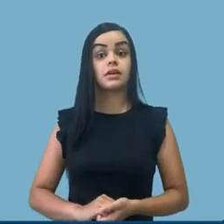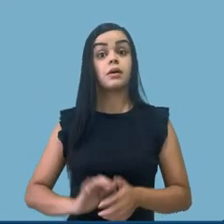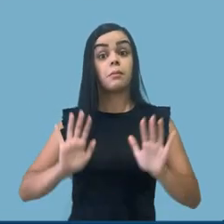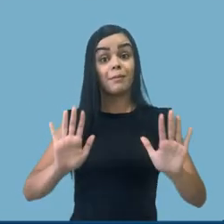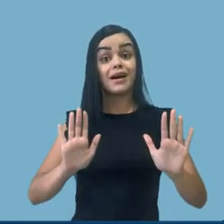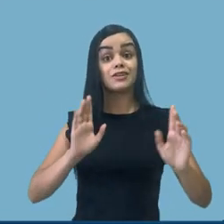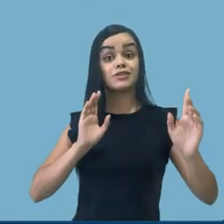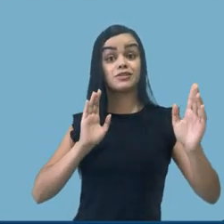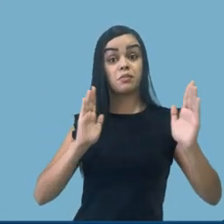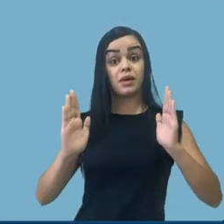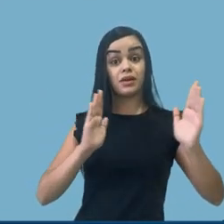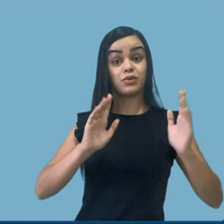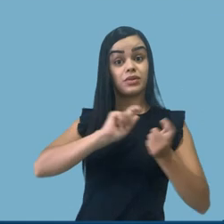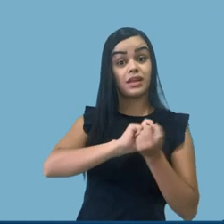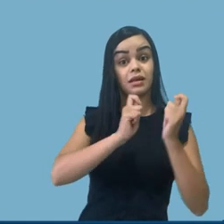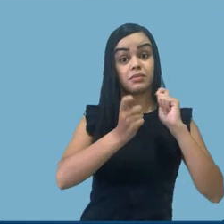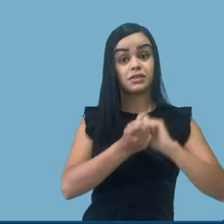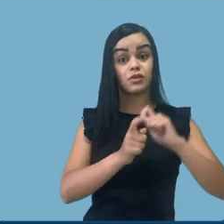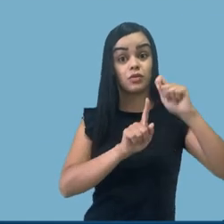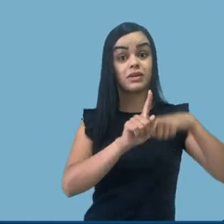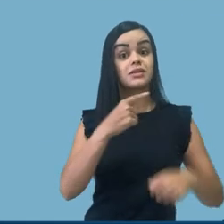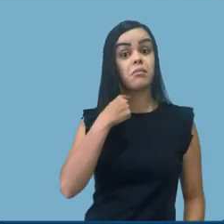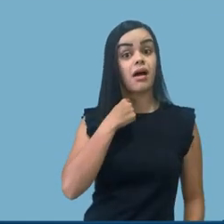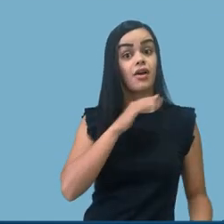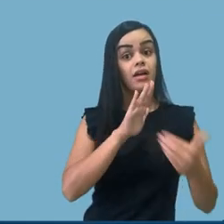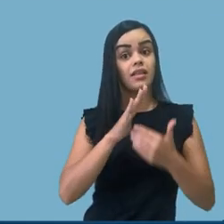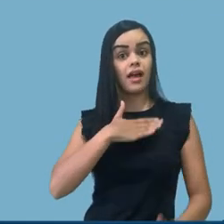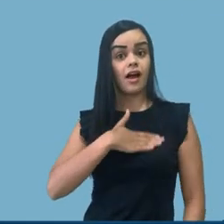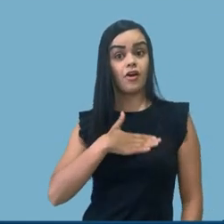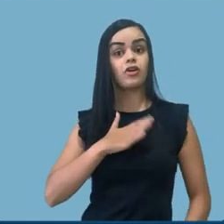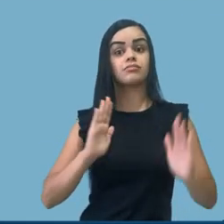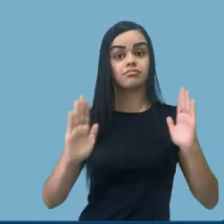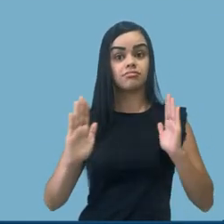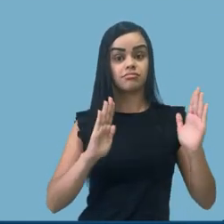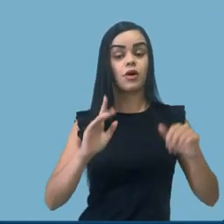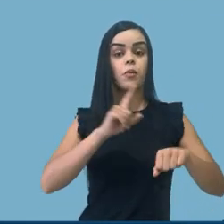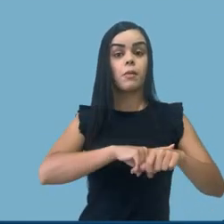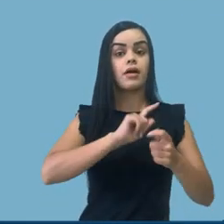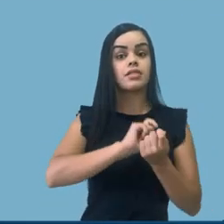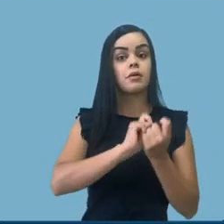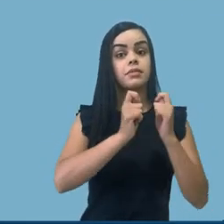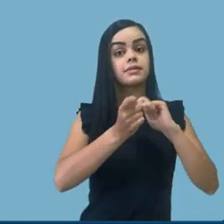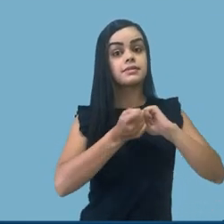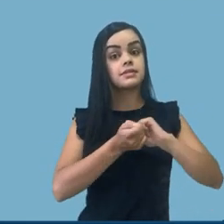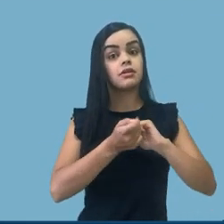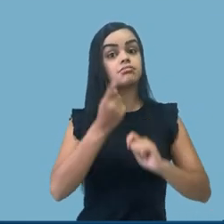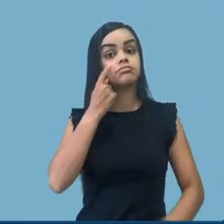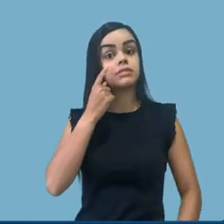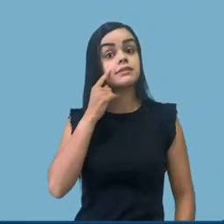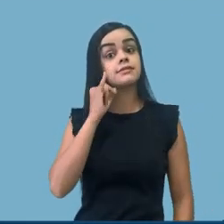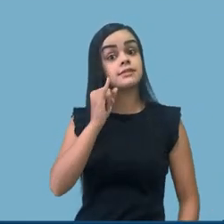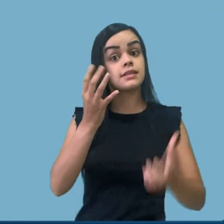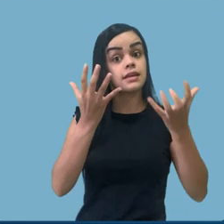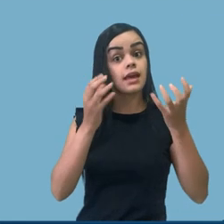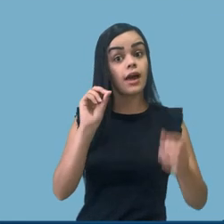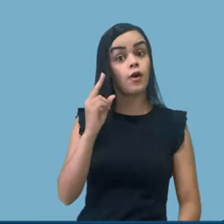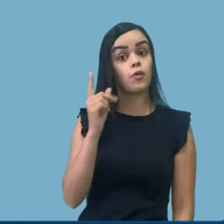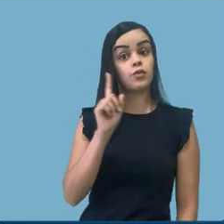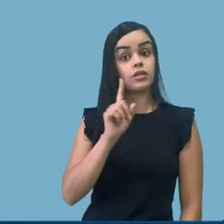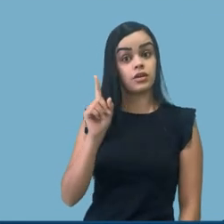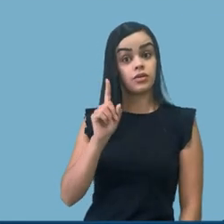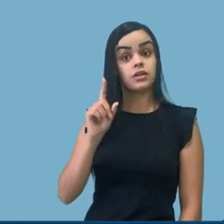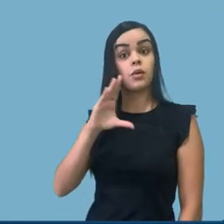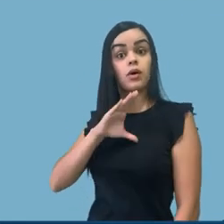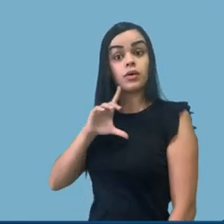vai de maio a agosto de 2021 para os estudantes, docentes, departamentos, unidades administrativas equivalentes e coordenações de curso para assumirem a